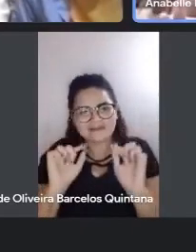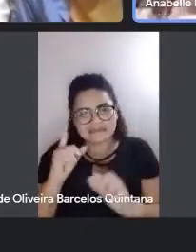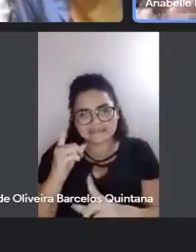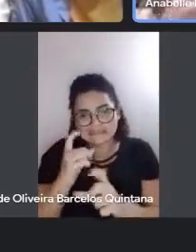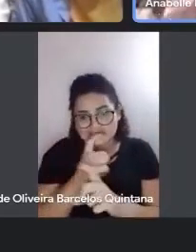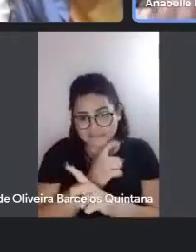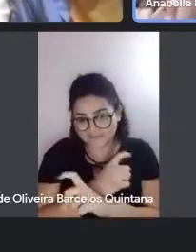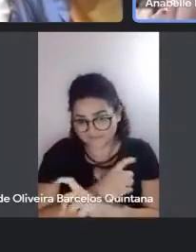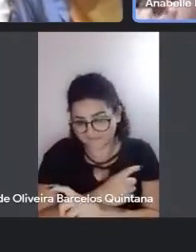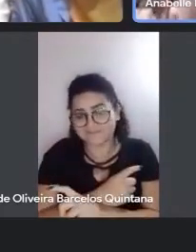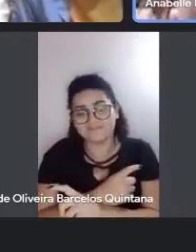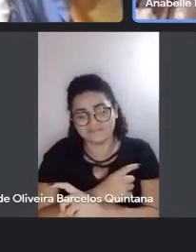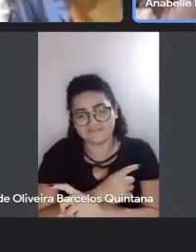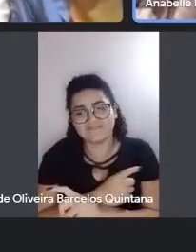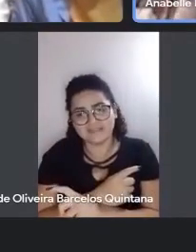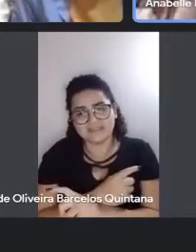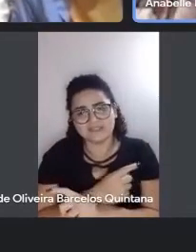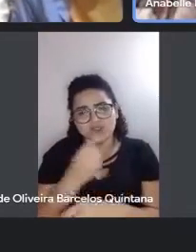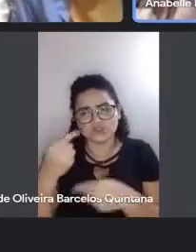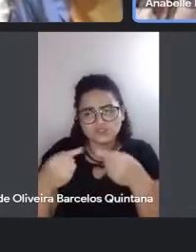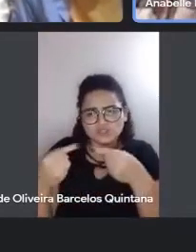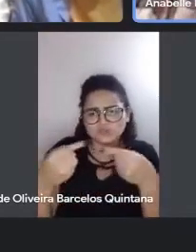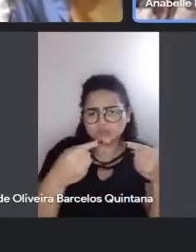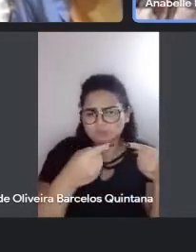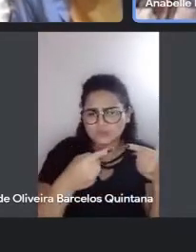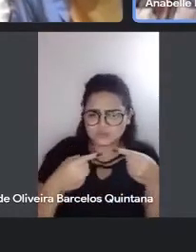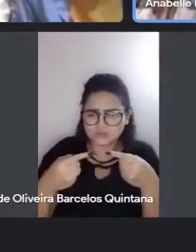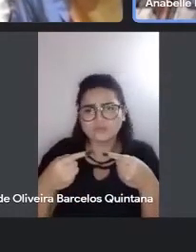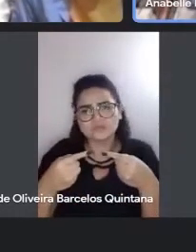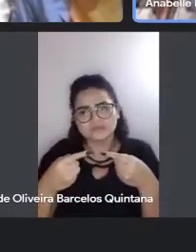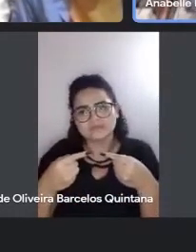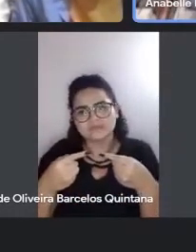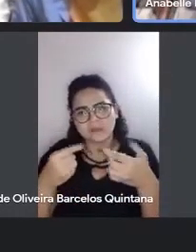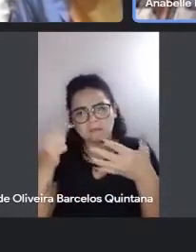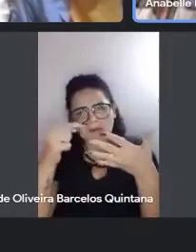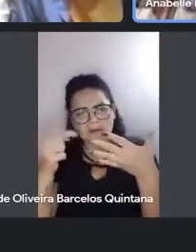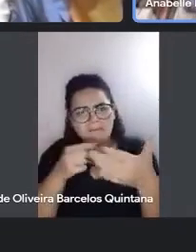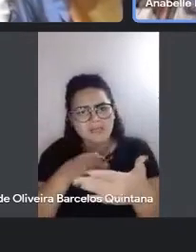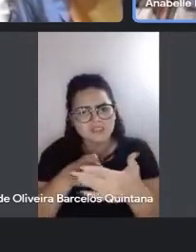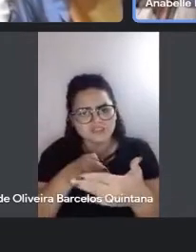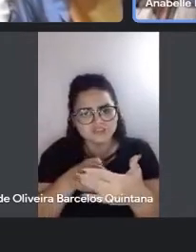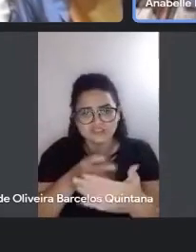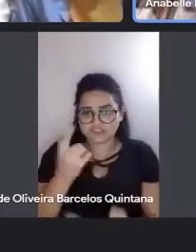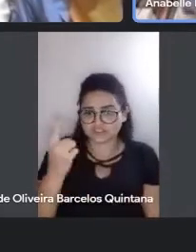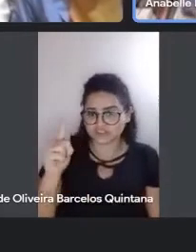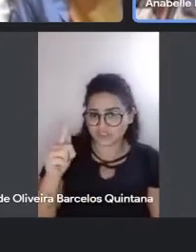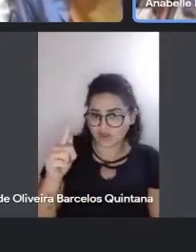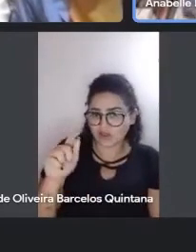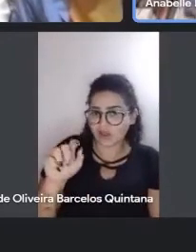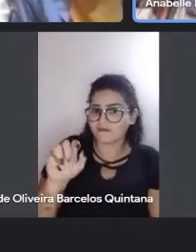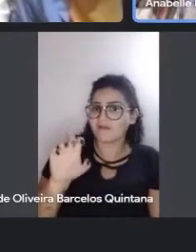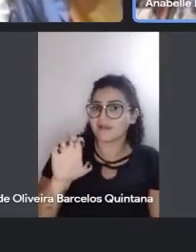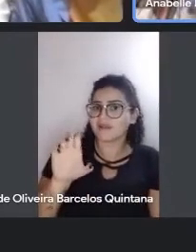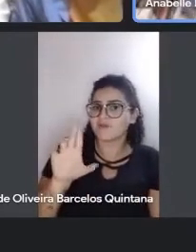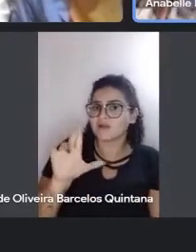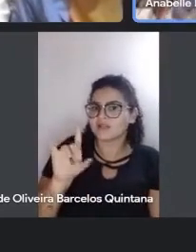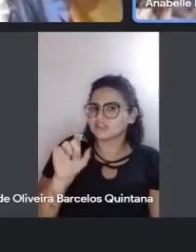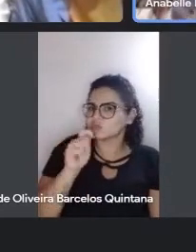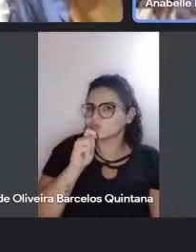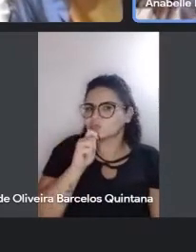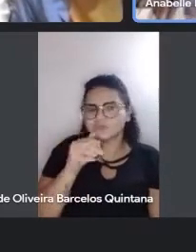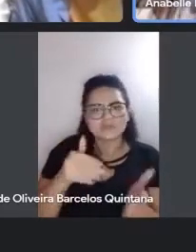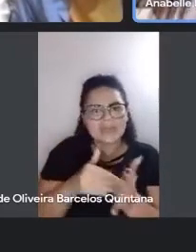entabular uma discussão, não, espera lá, vamos ver quais são os limites do geógrafo Euclides. Ele é limitado. O cara é